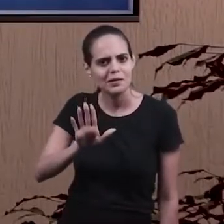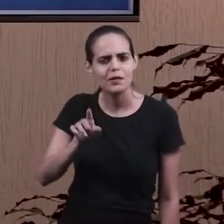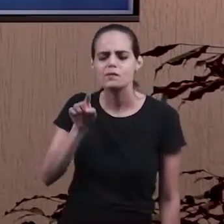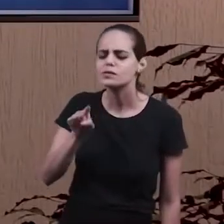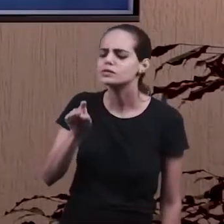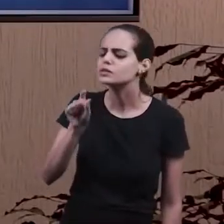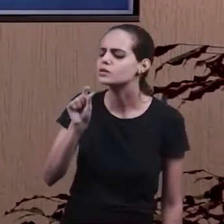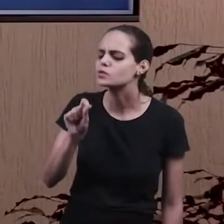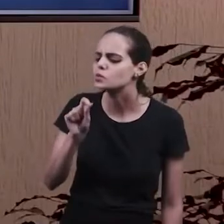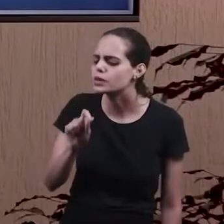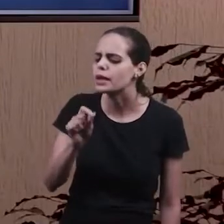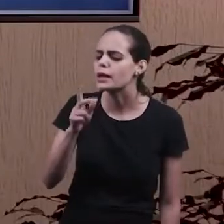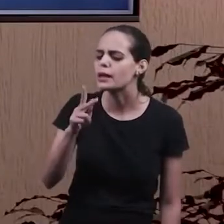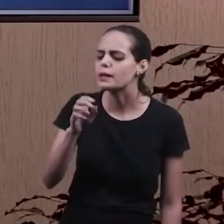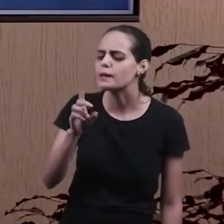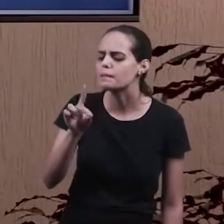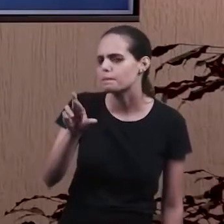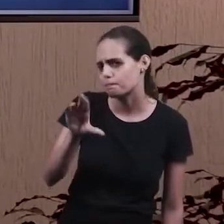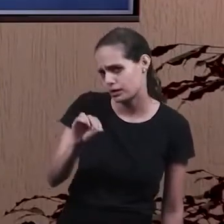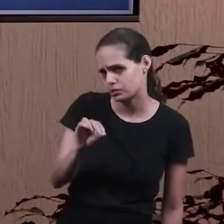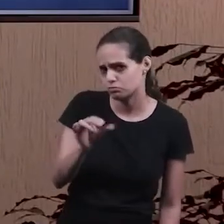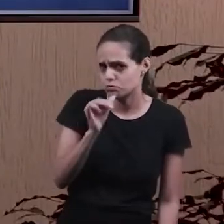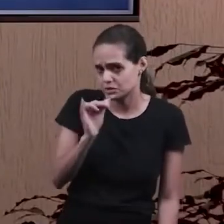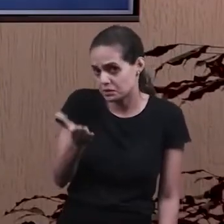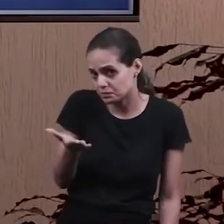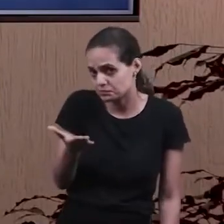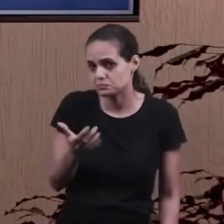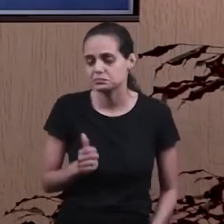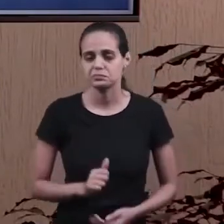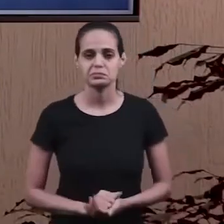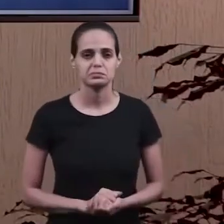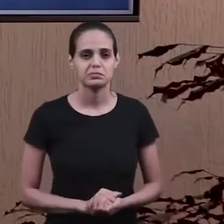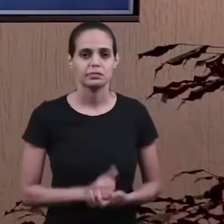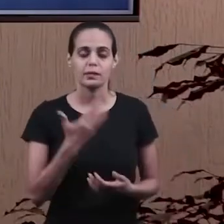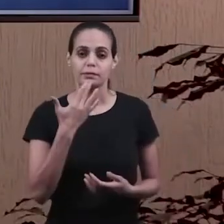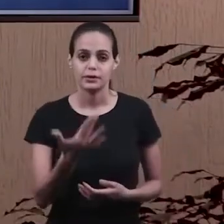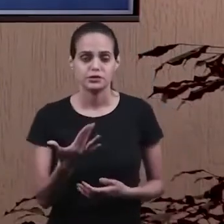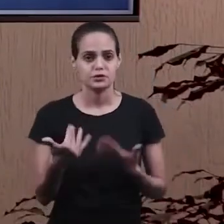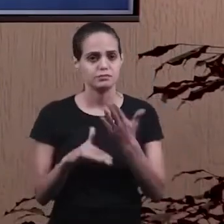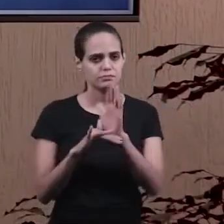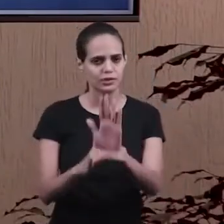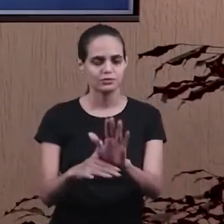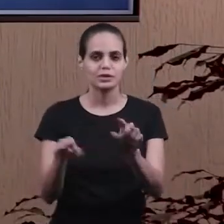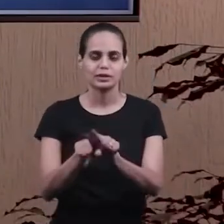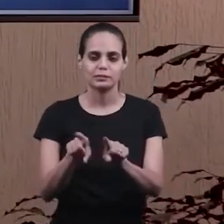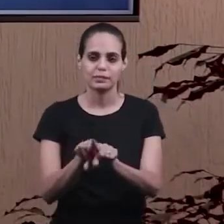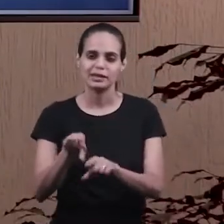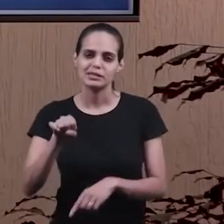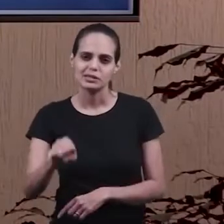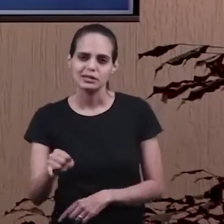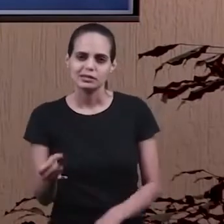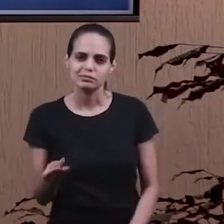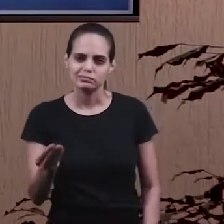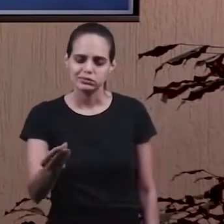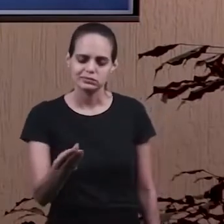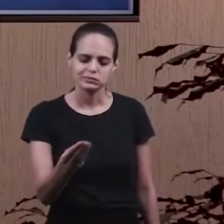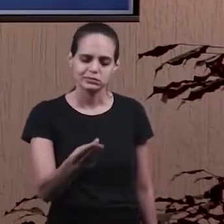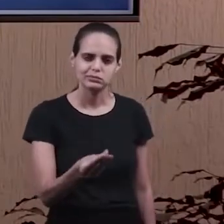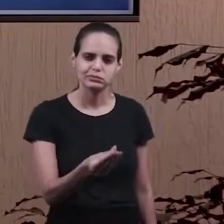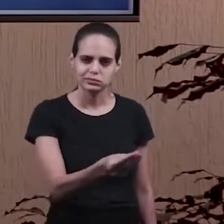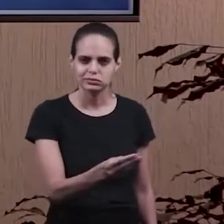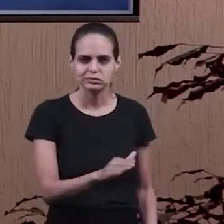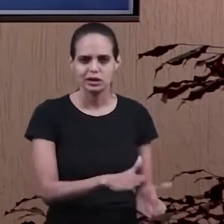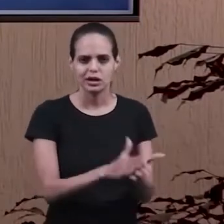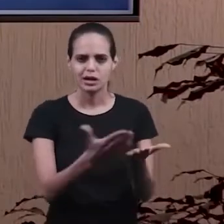o você acha disso? Pedro, por exemplo. Pedir para ajudar, se for distribuir algum material, caderno,